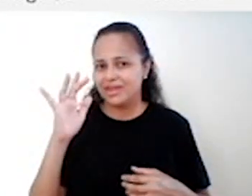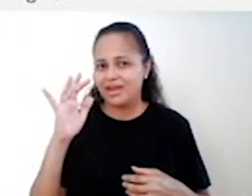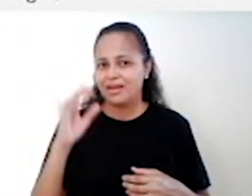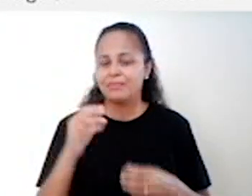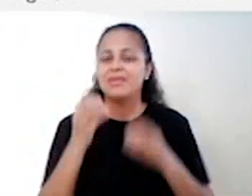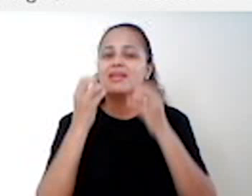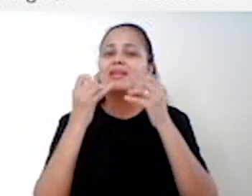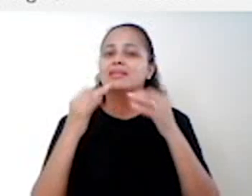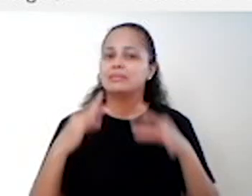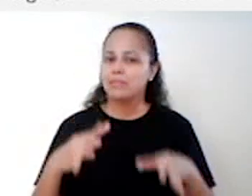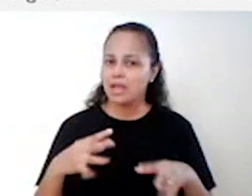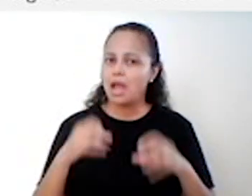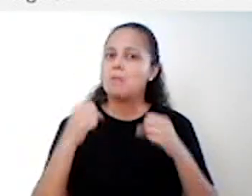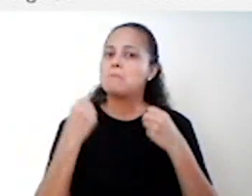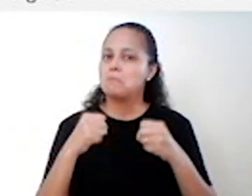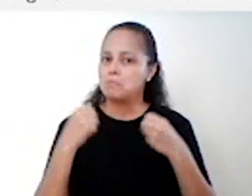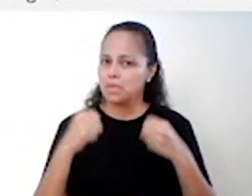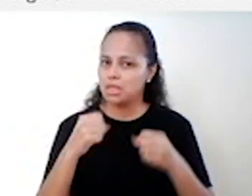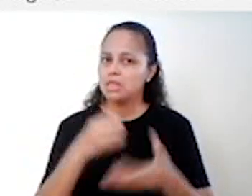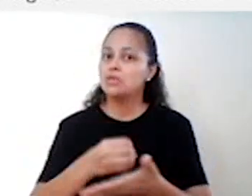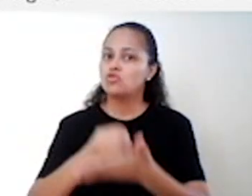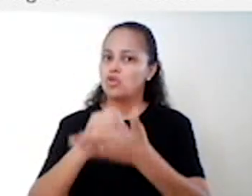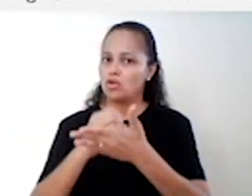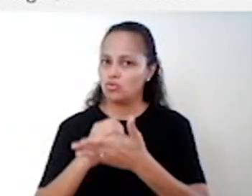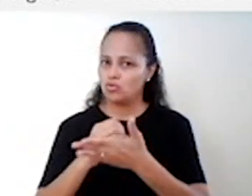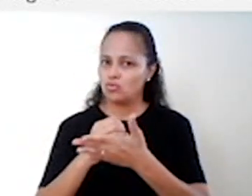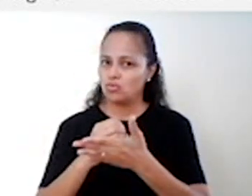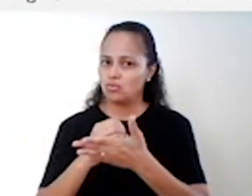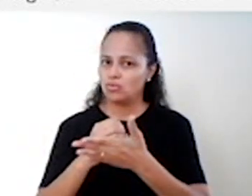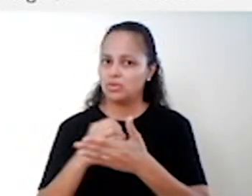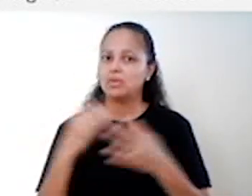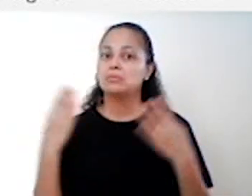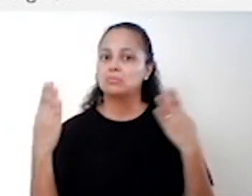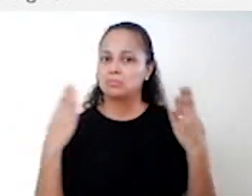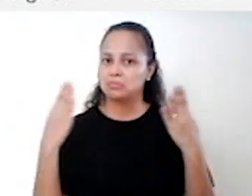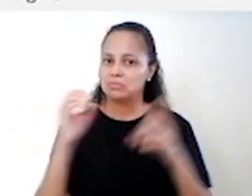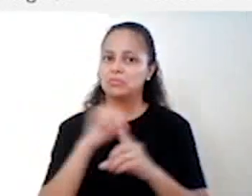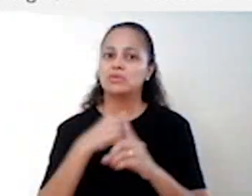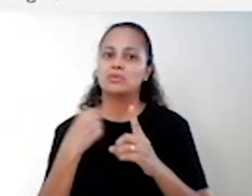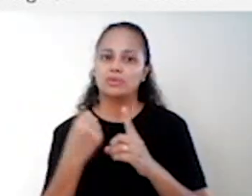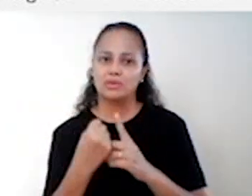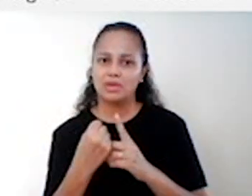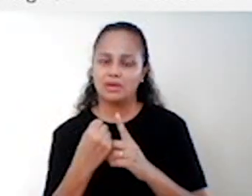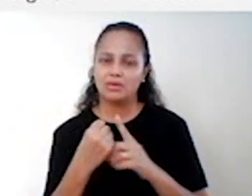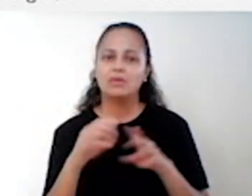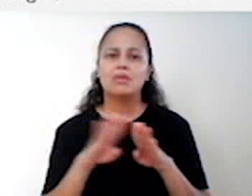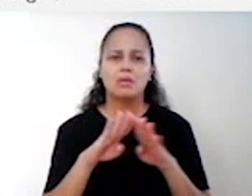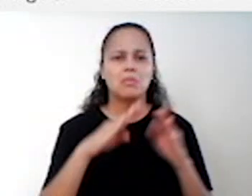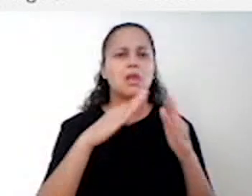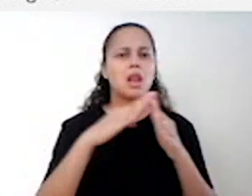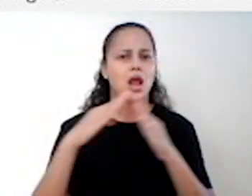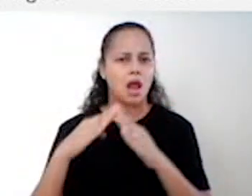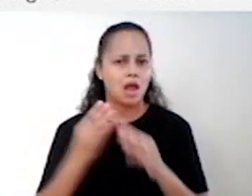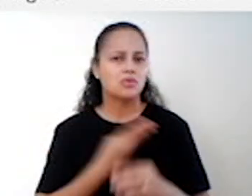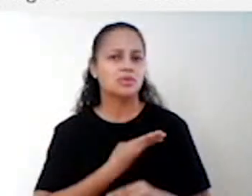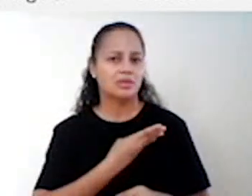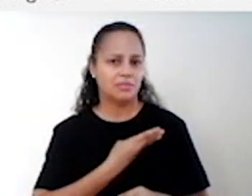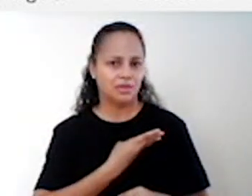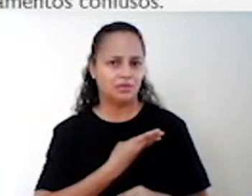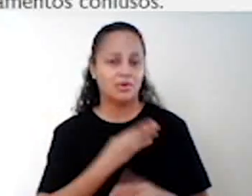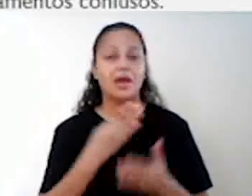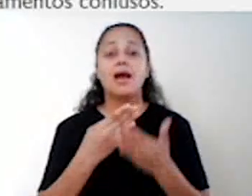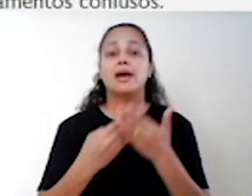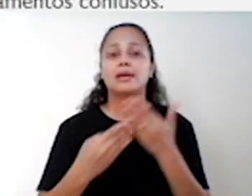necessário um amparo psicossocial para com esse adolescente, visão da escola, casa, amigos, entre outros contextos.